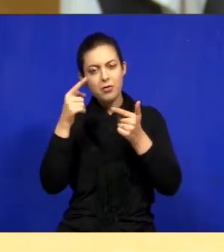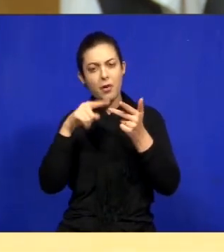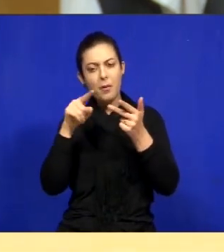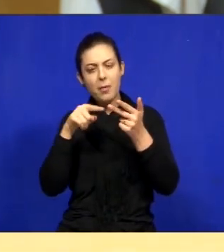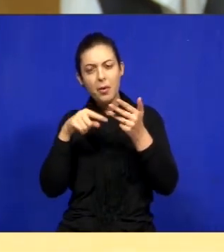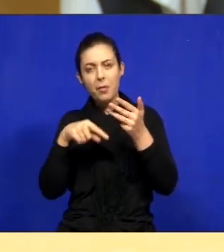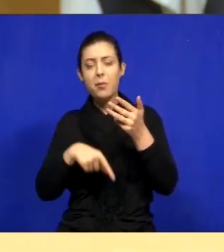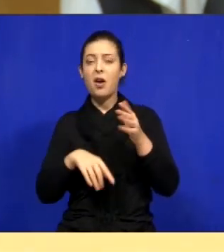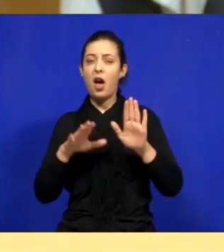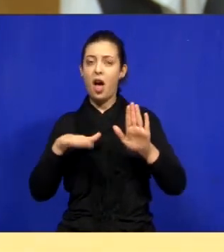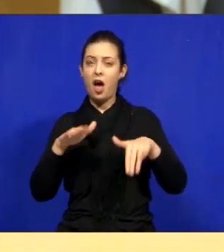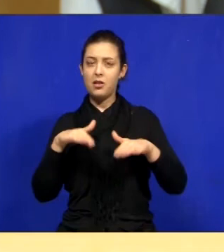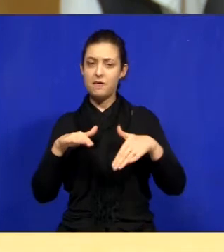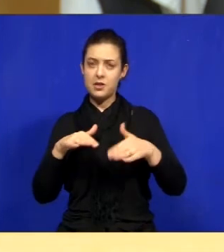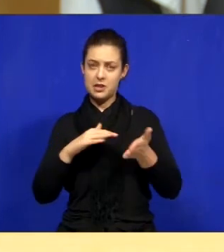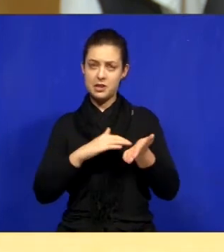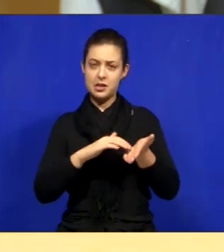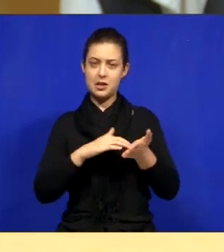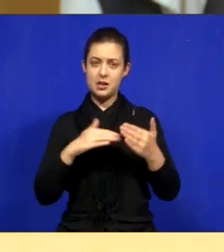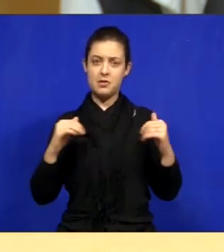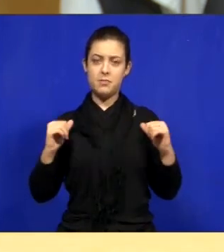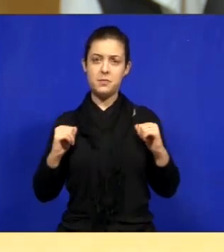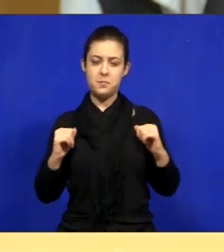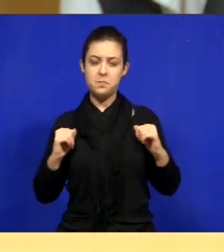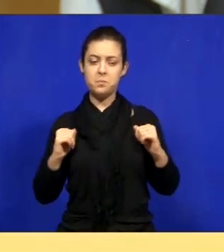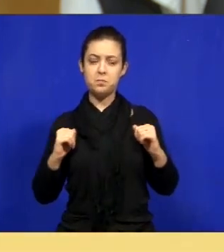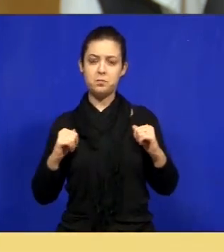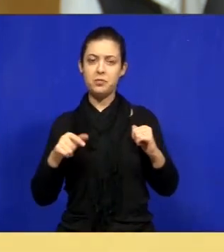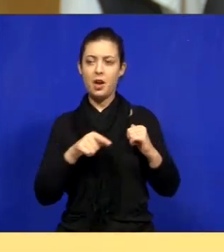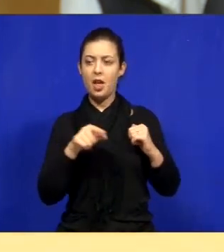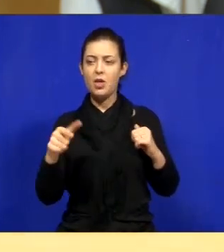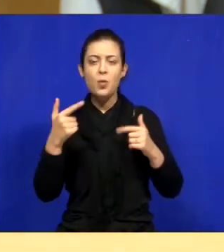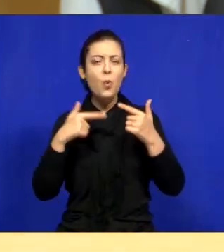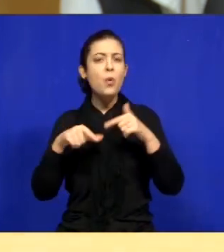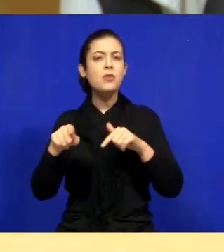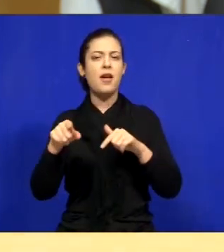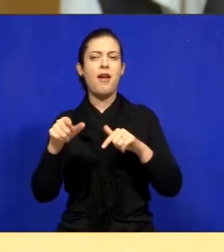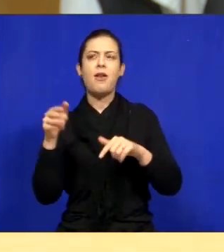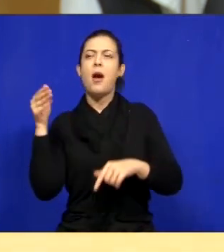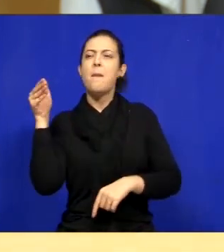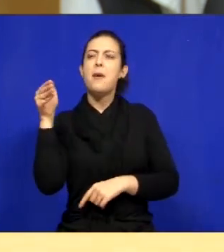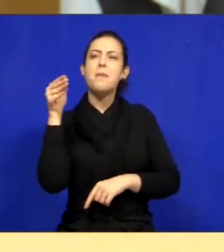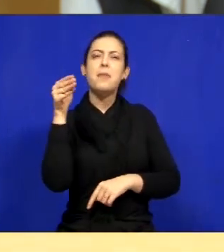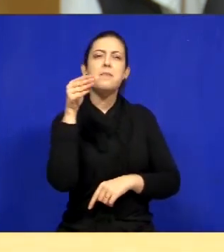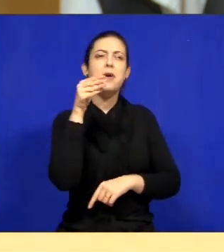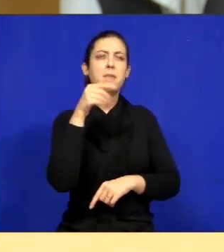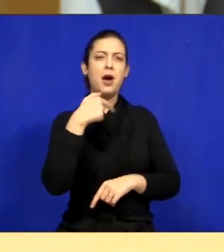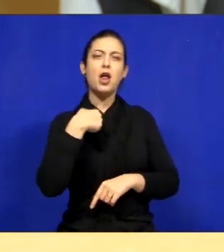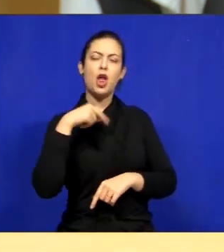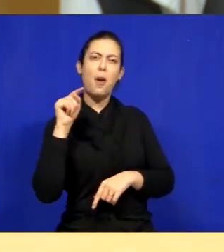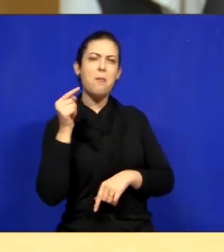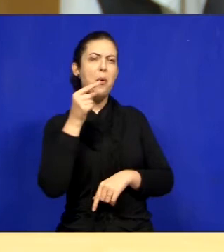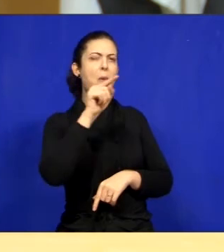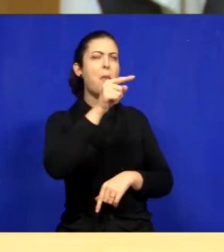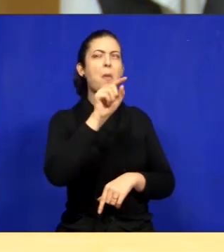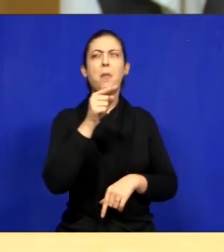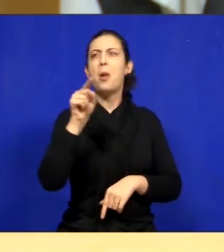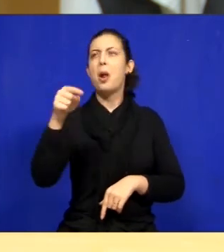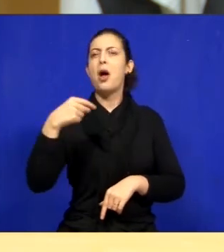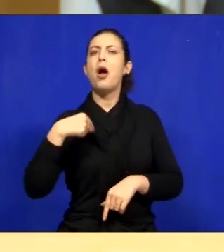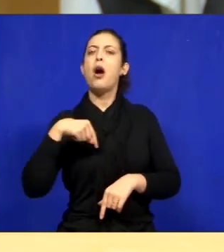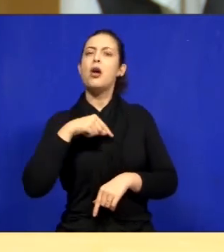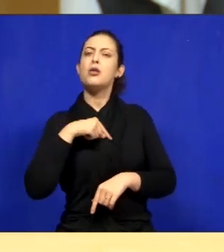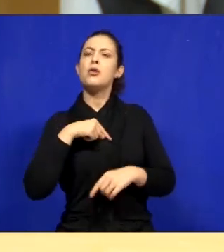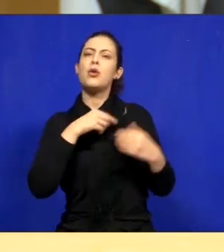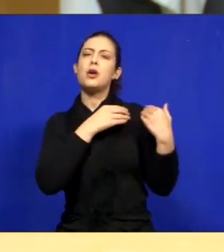o secretário eles não conseguem no lugar que a gente vai e a gente está aí para trabalhar e